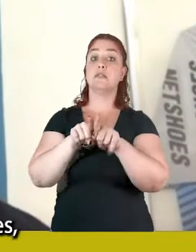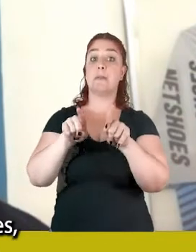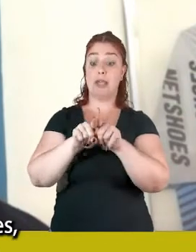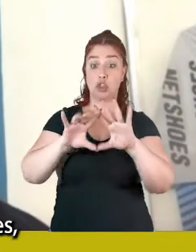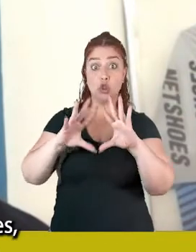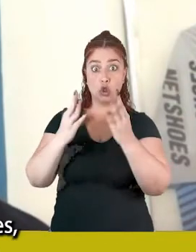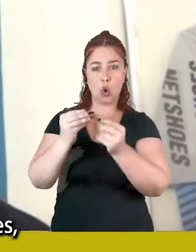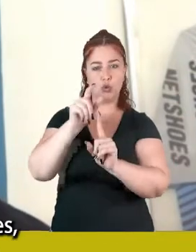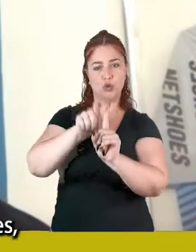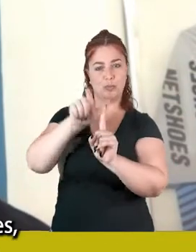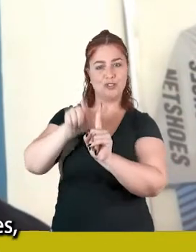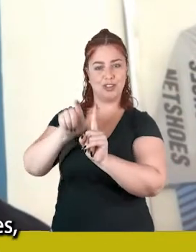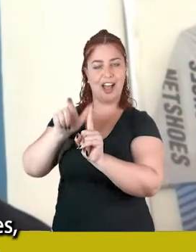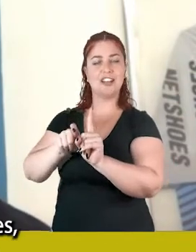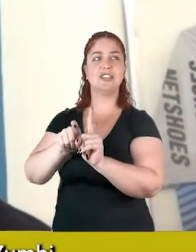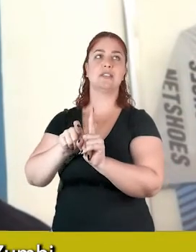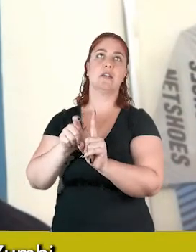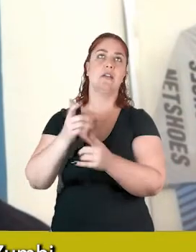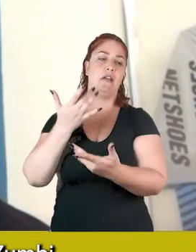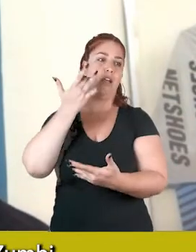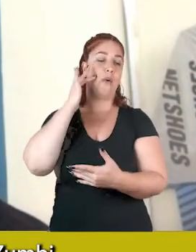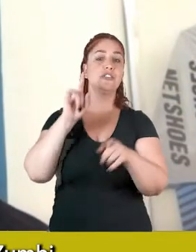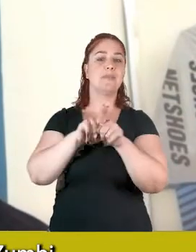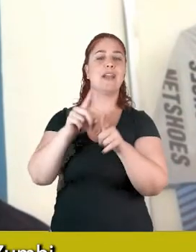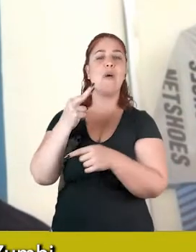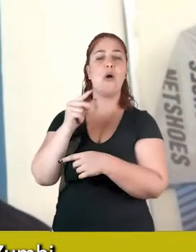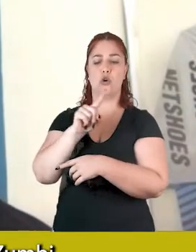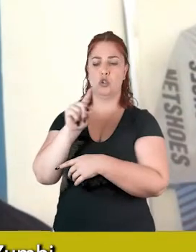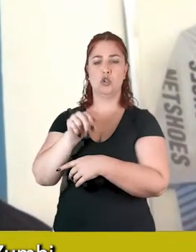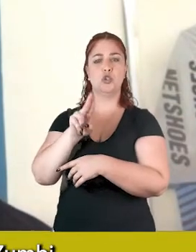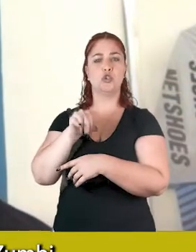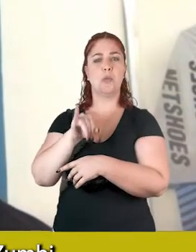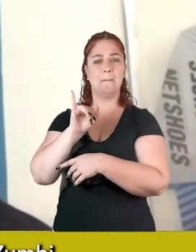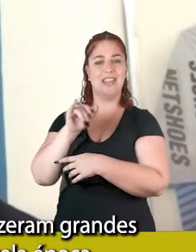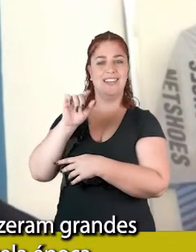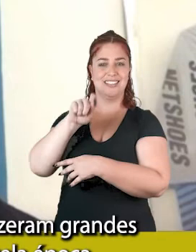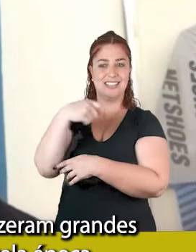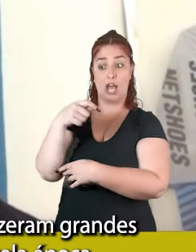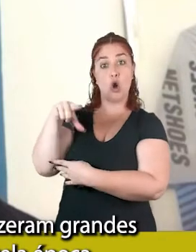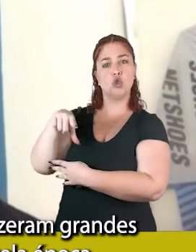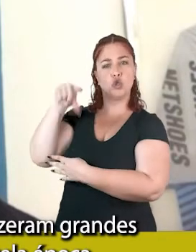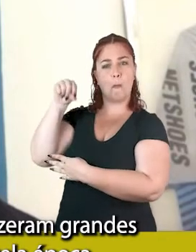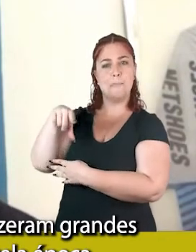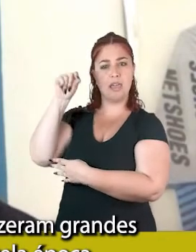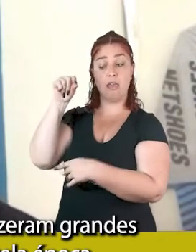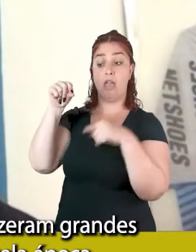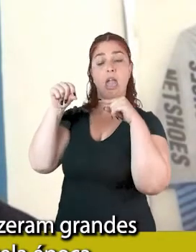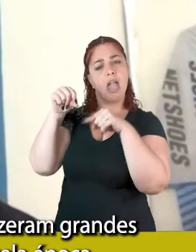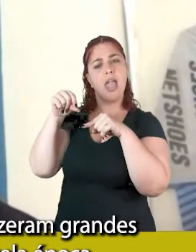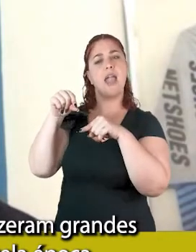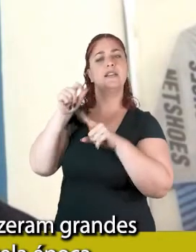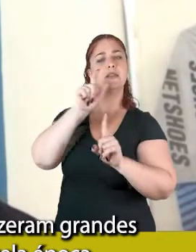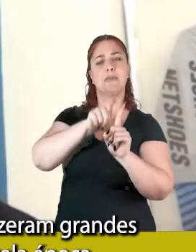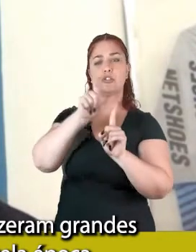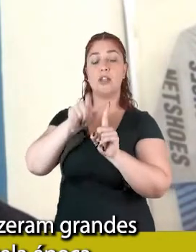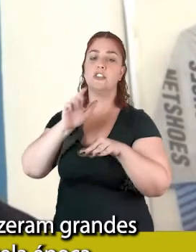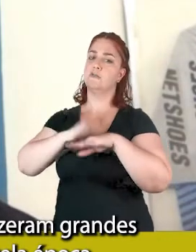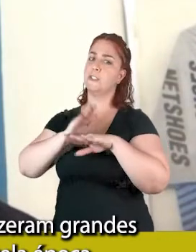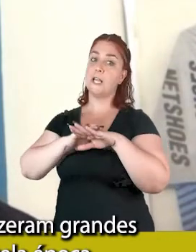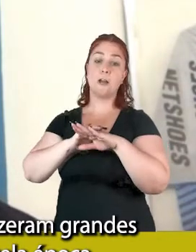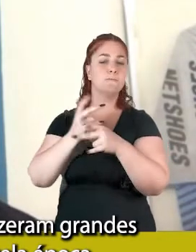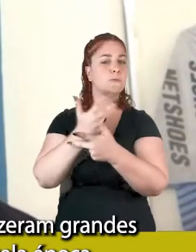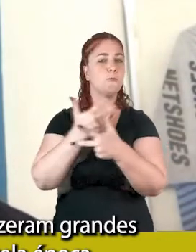eles, eu acho que até zumbi, todos esses personagens fizeram grandes coisas por